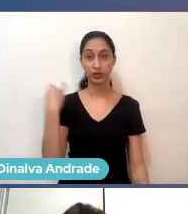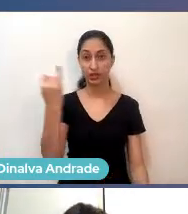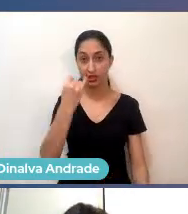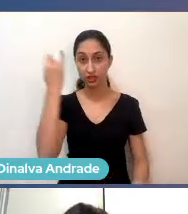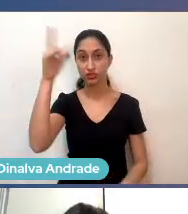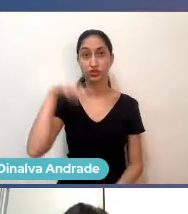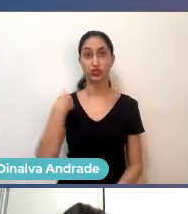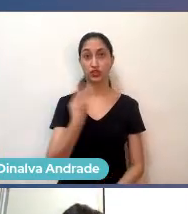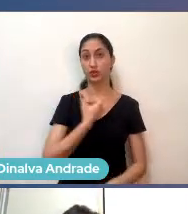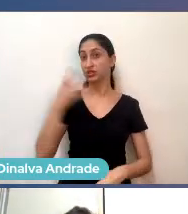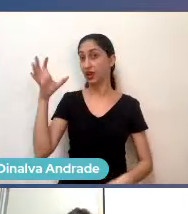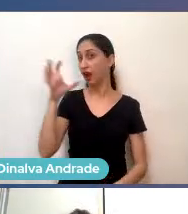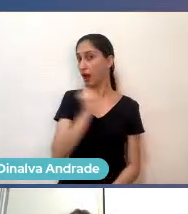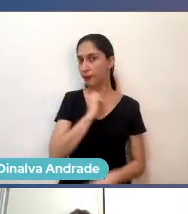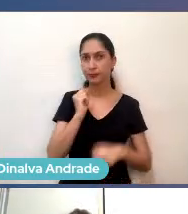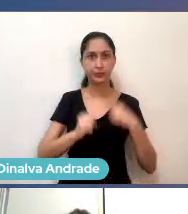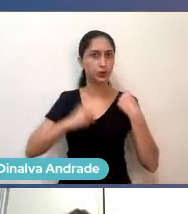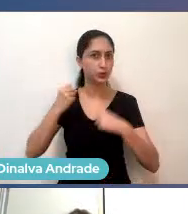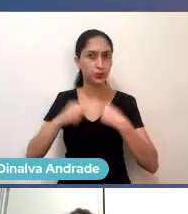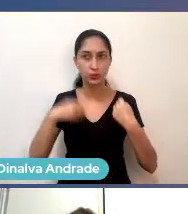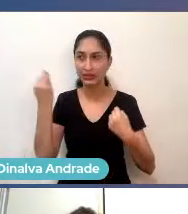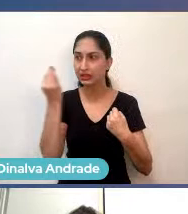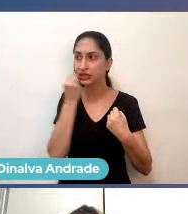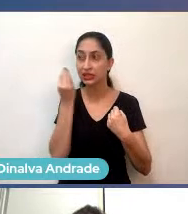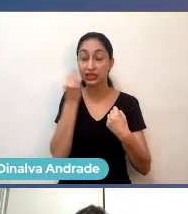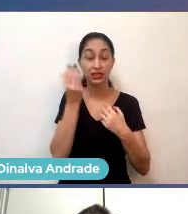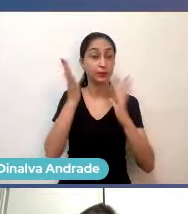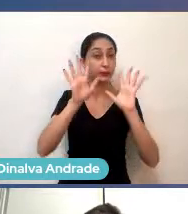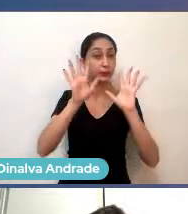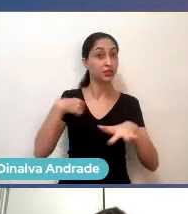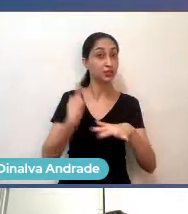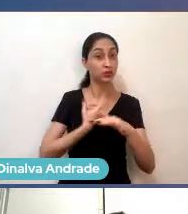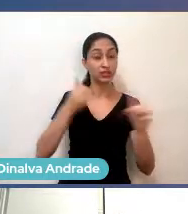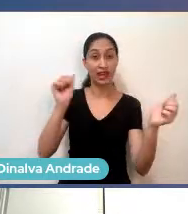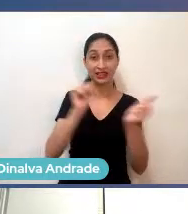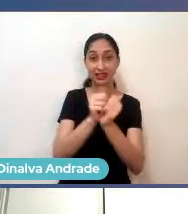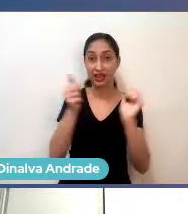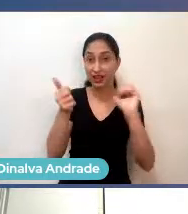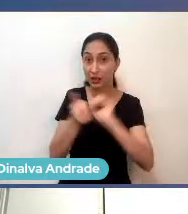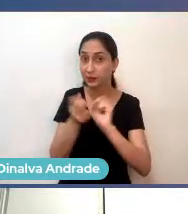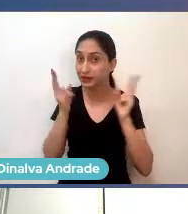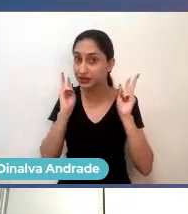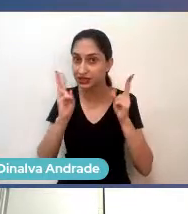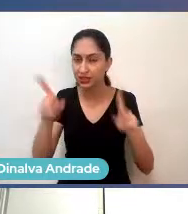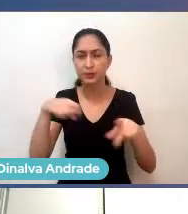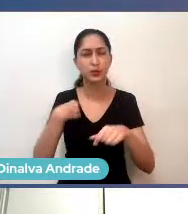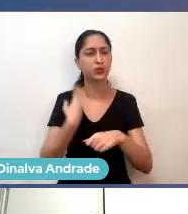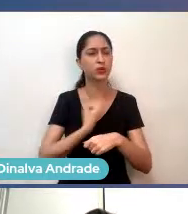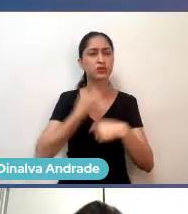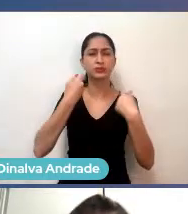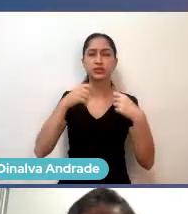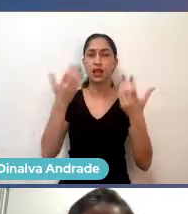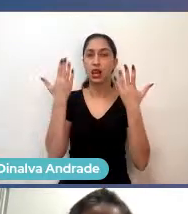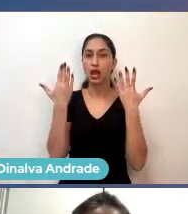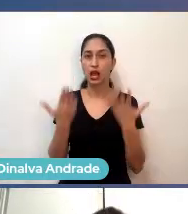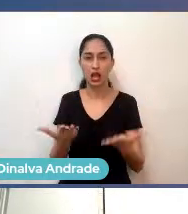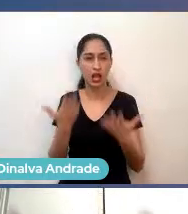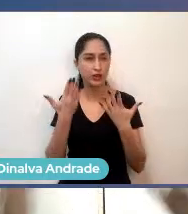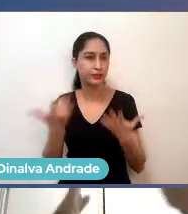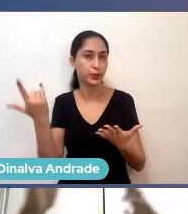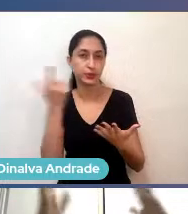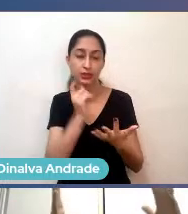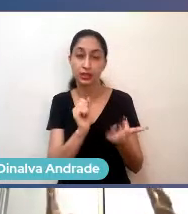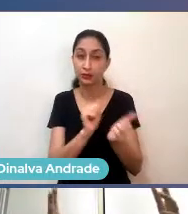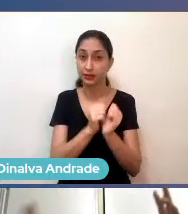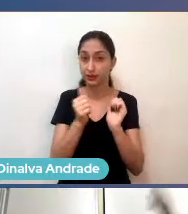com velocidade, mas que a gente se ajuste sempre, gente tenha essa leveza para se ajustar, à medida